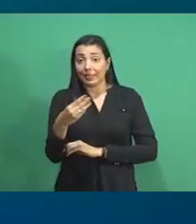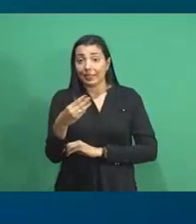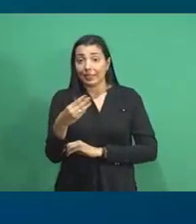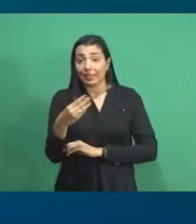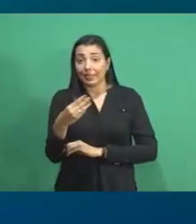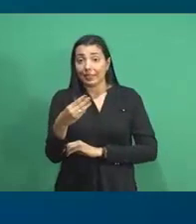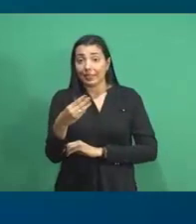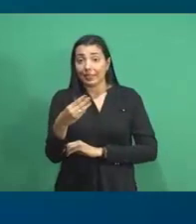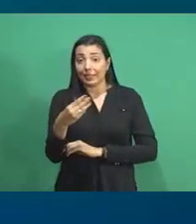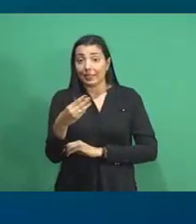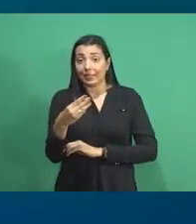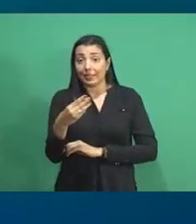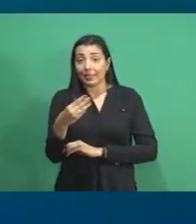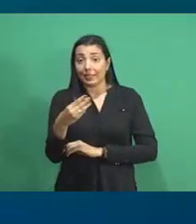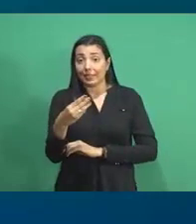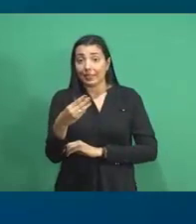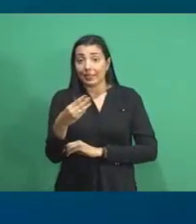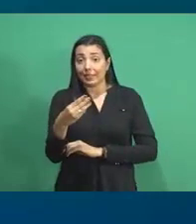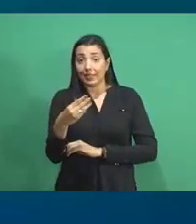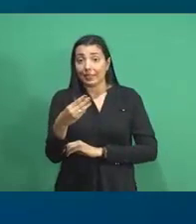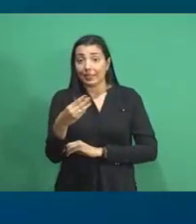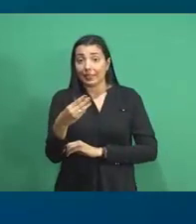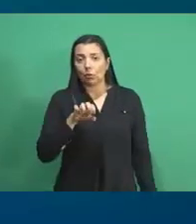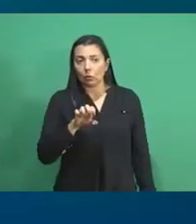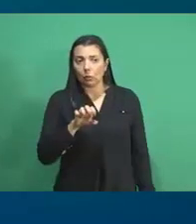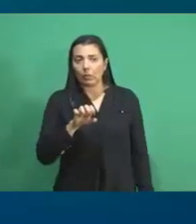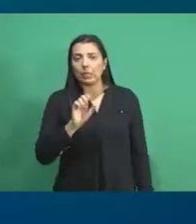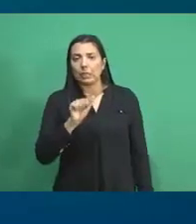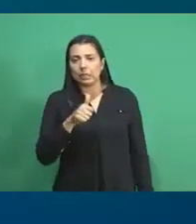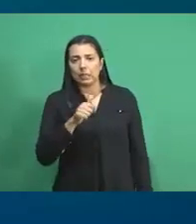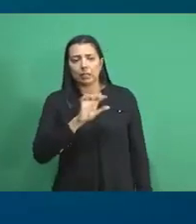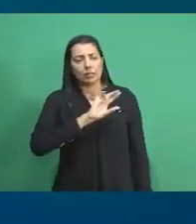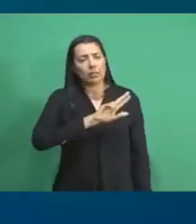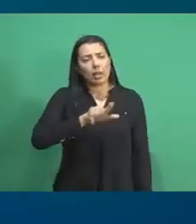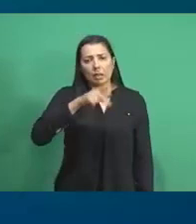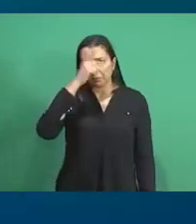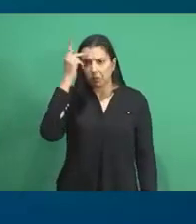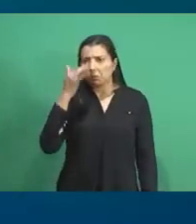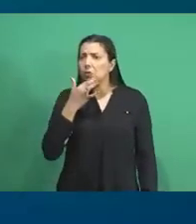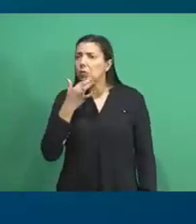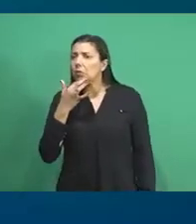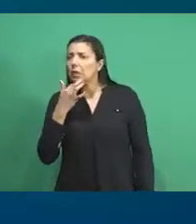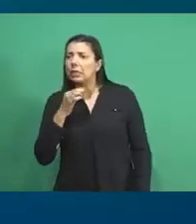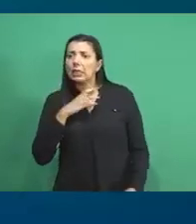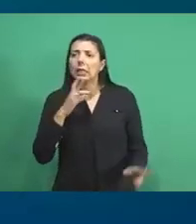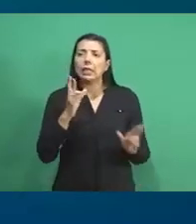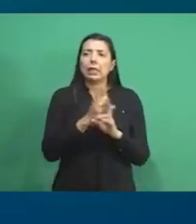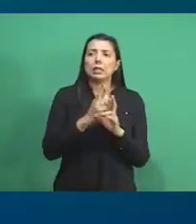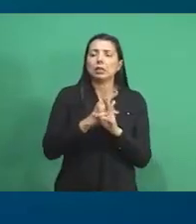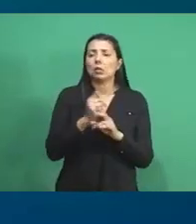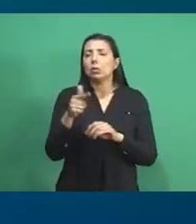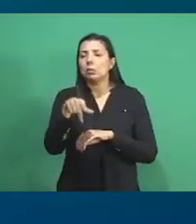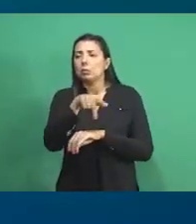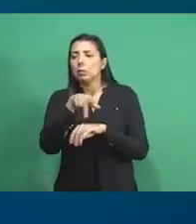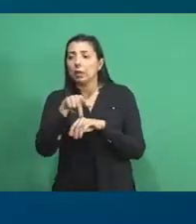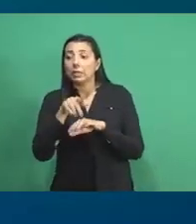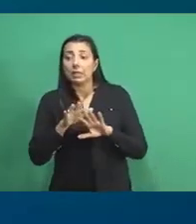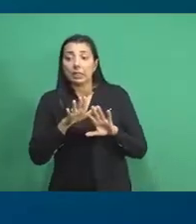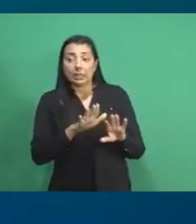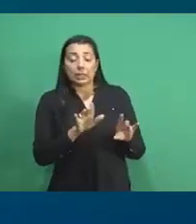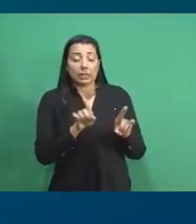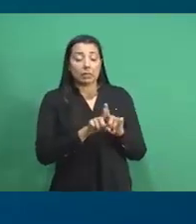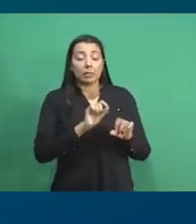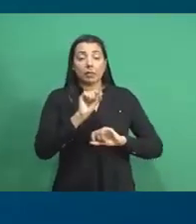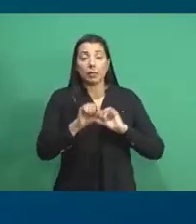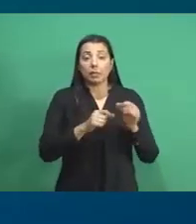o programa da Torriato, que muitas pessoas conhecem, que envolve também outros países, assim como